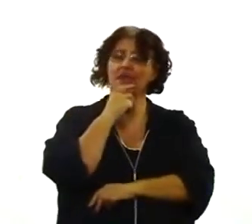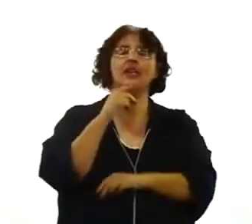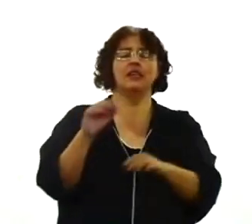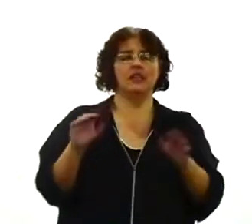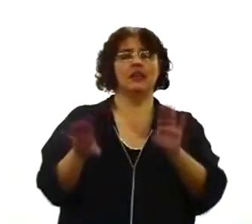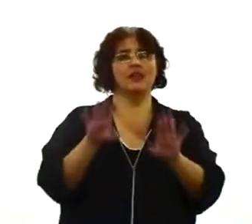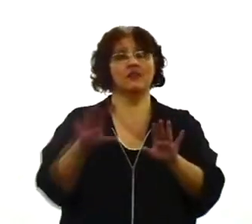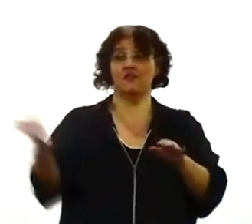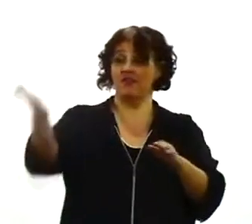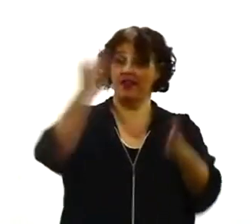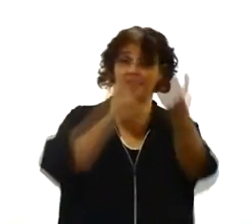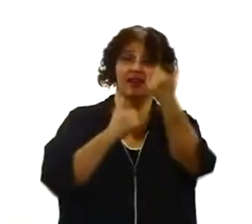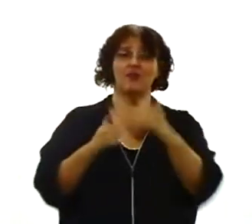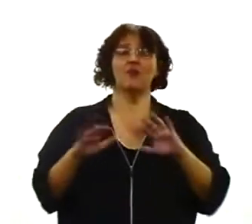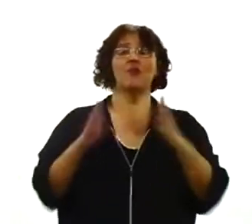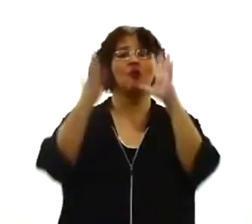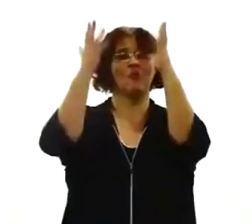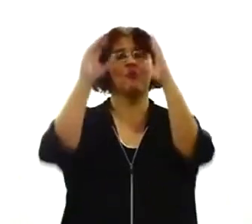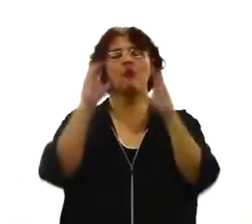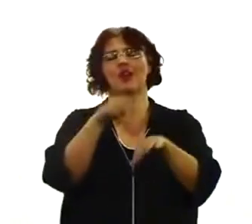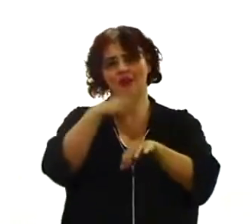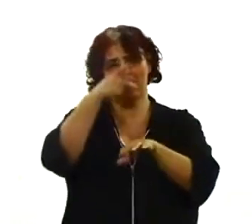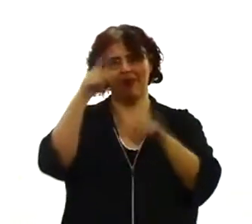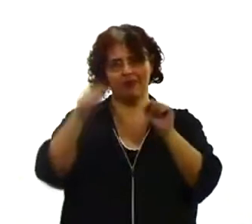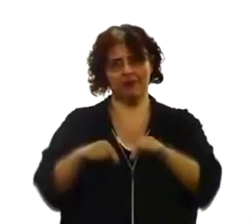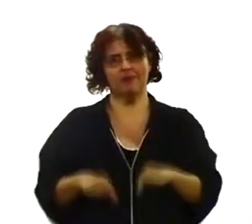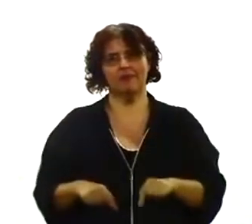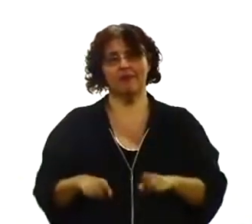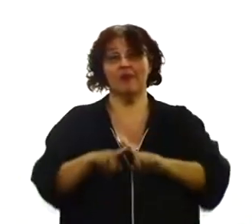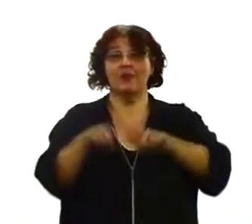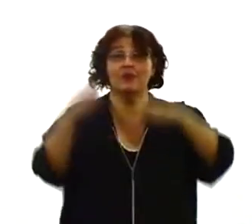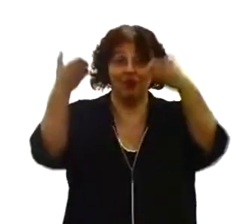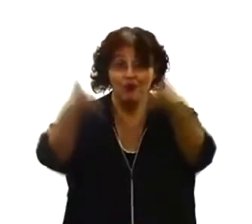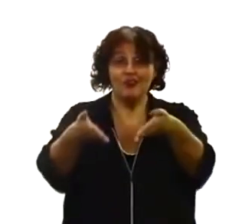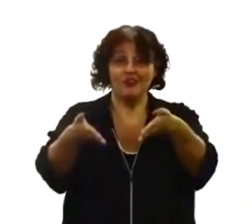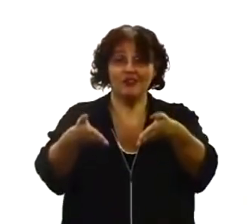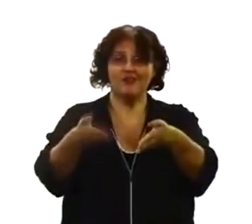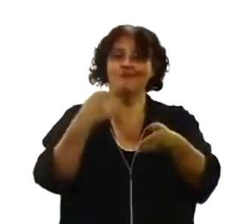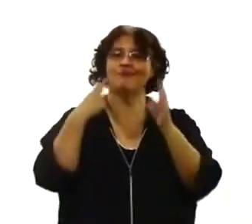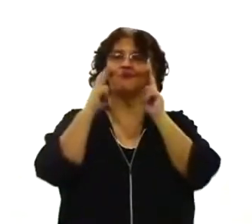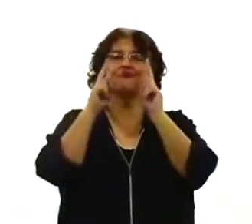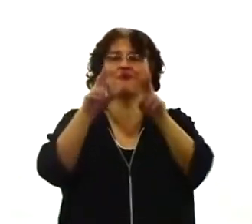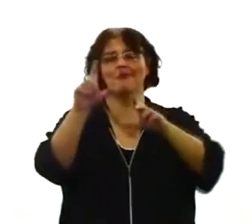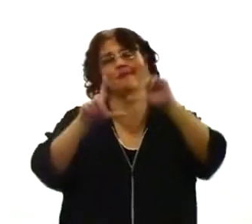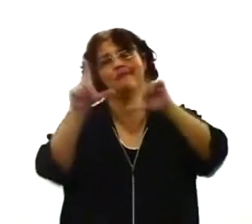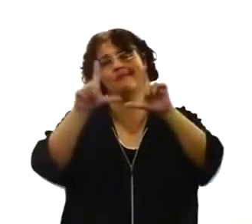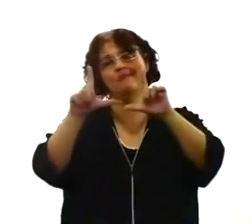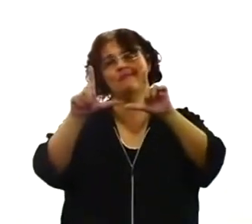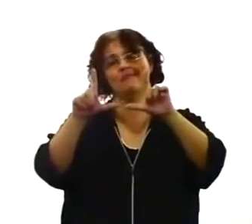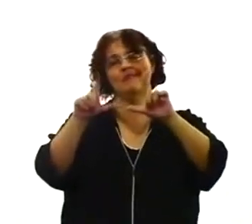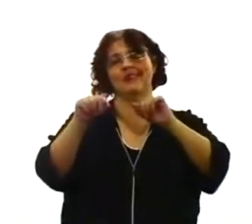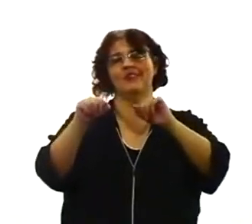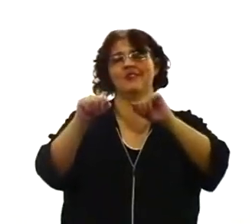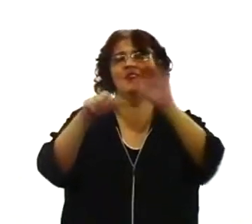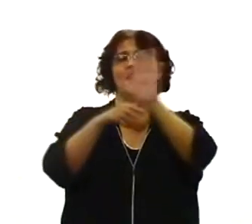é uma Páscoa que alguma coisa parece estar faltando. Eu sei, eu sei que deve ser um momento triste, talvez inclusive